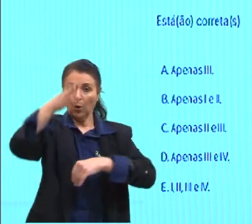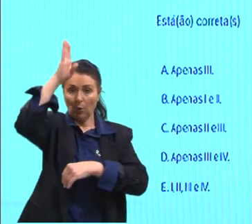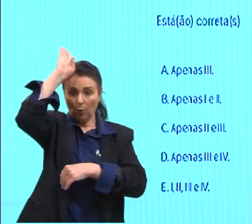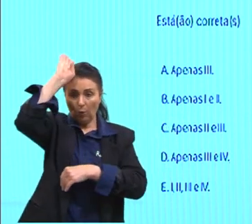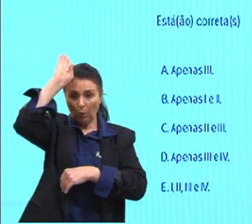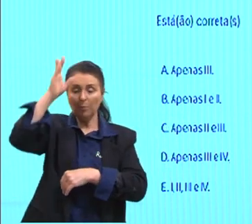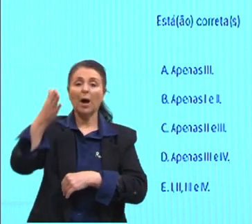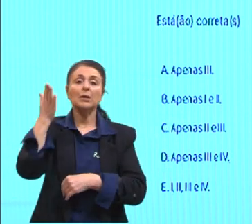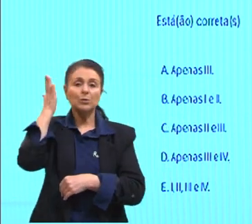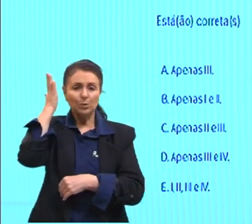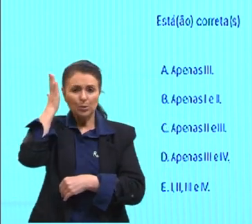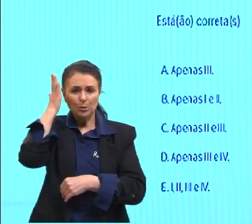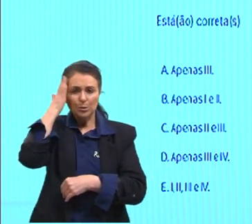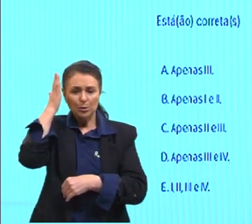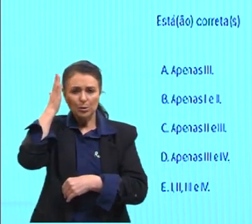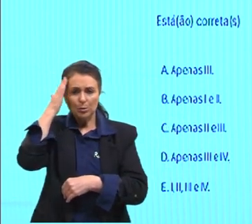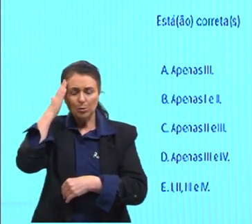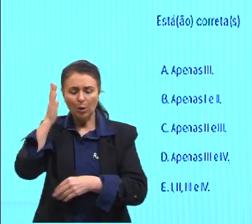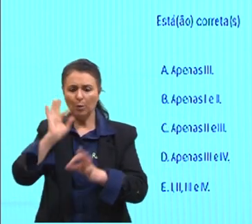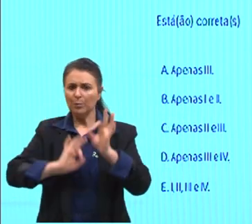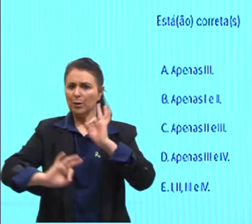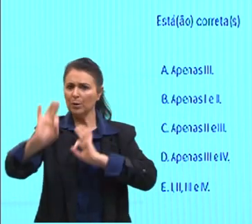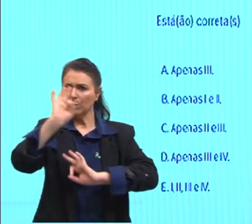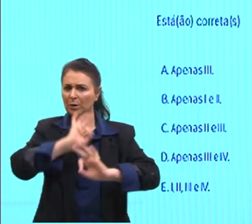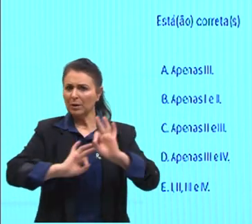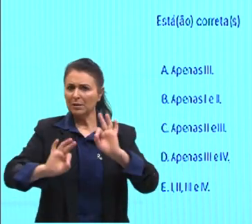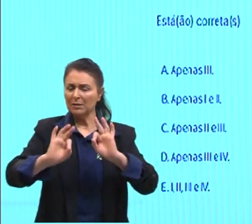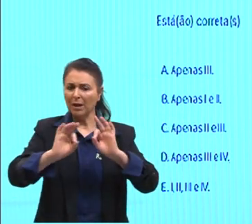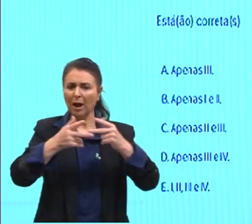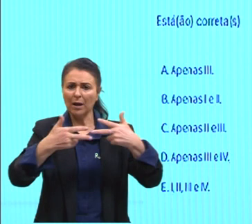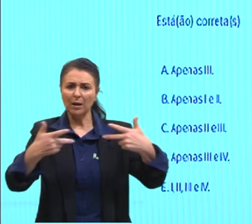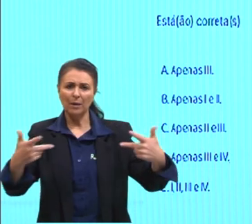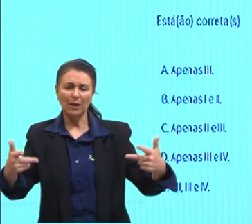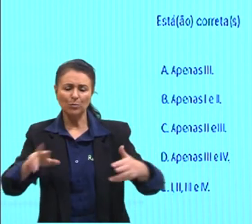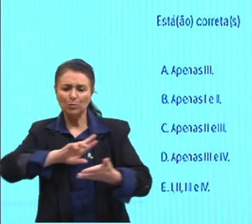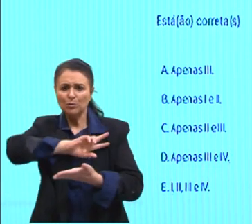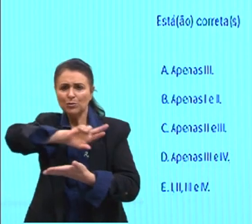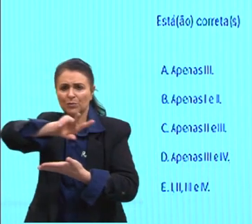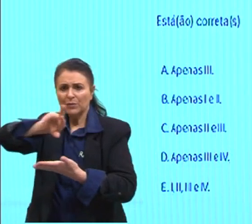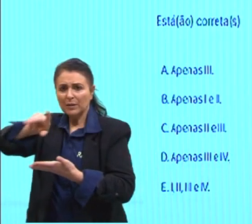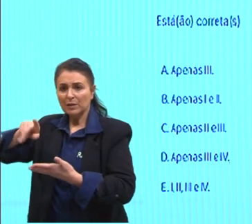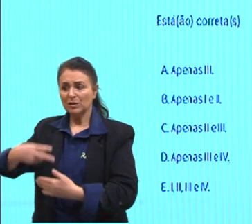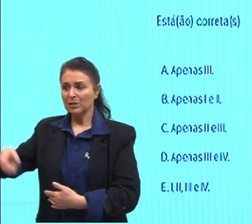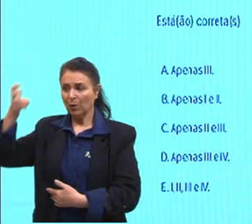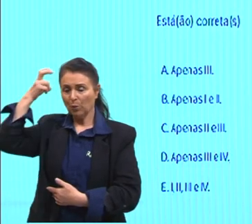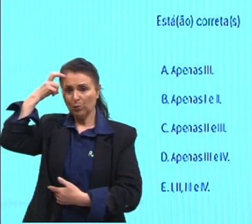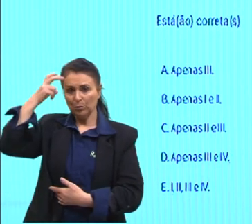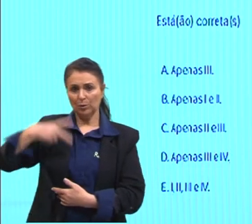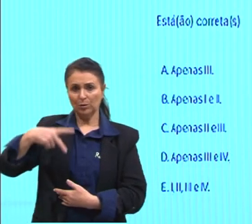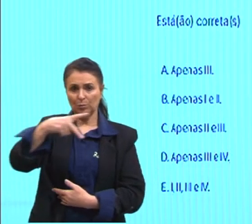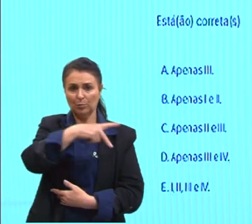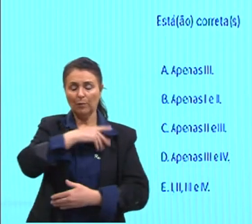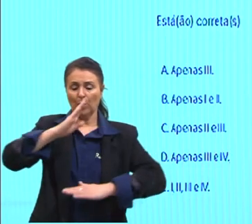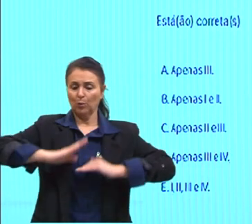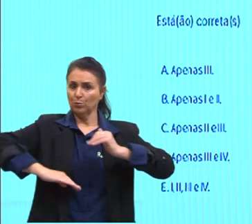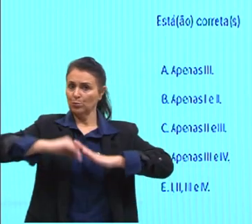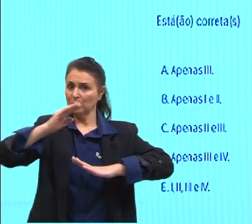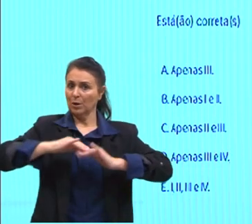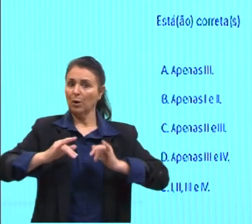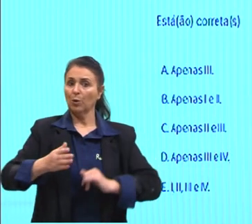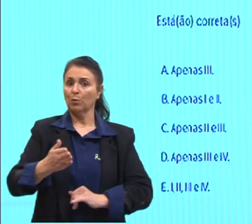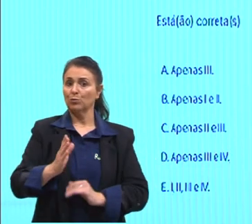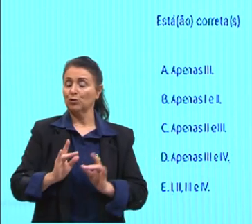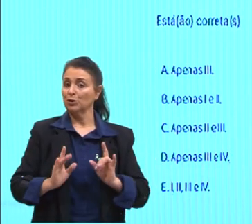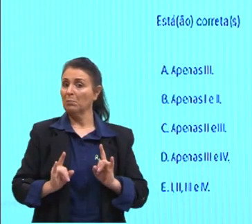elementos muito diversos da cultura desses povos, como no caso da construção de prédios públicos.